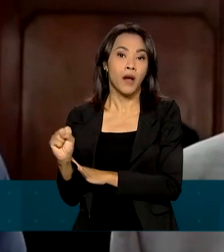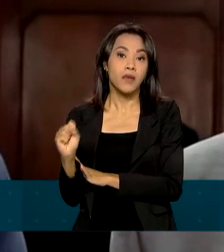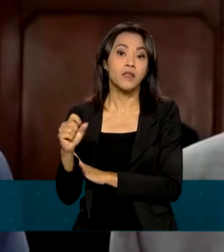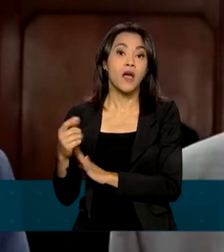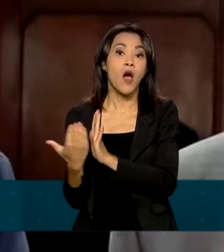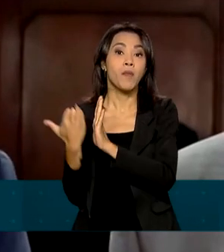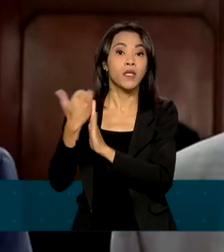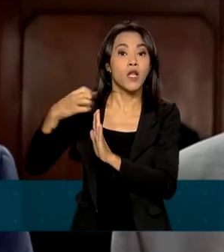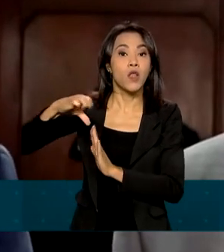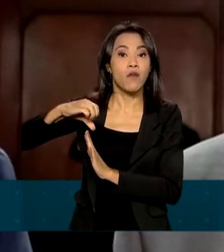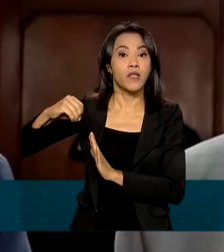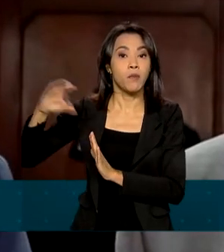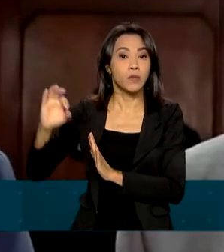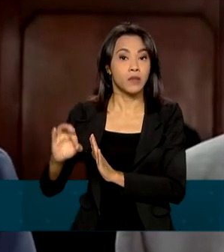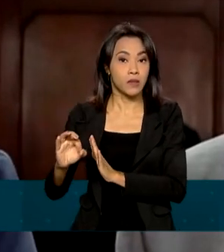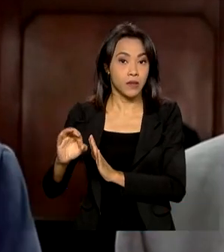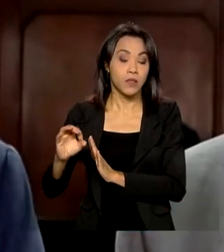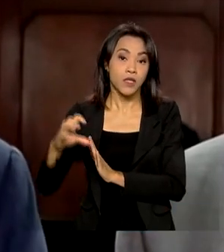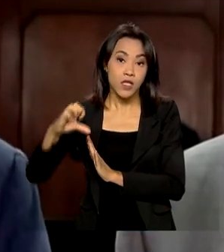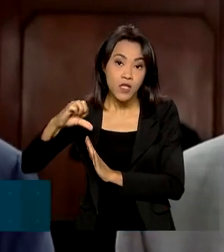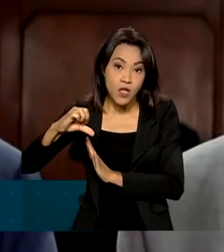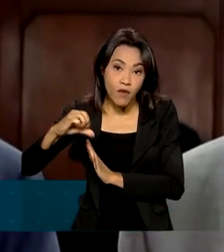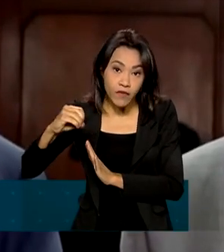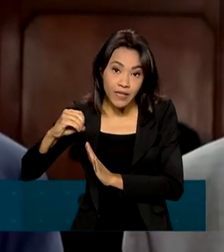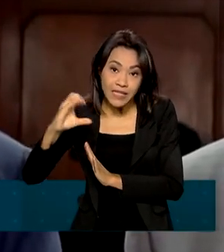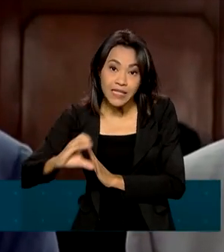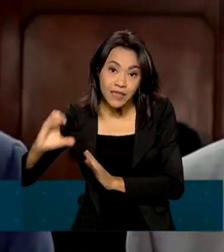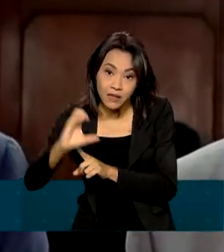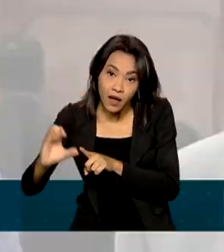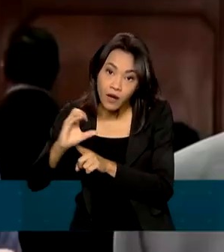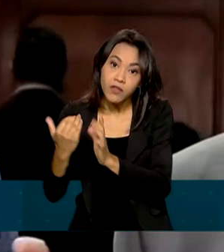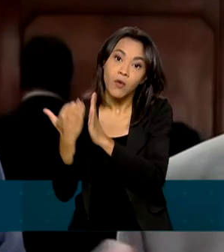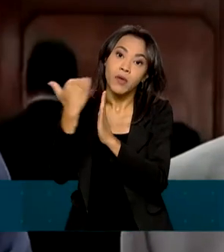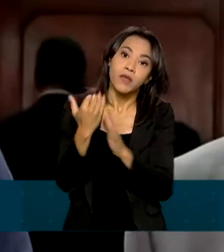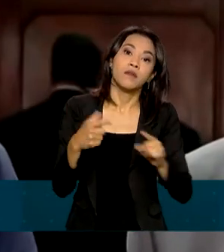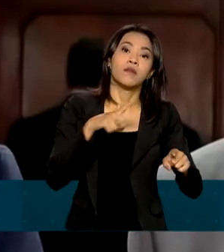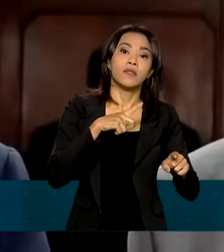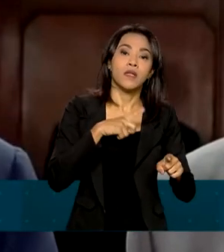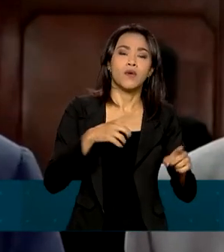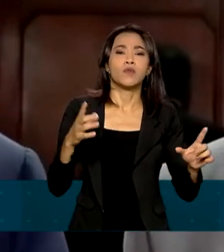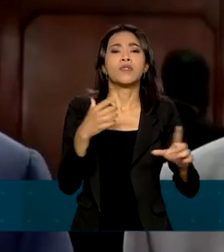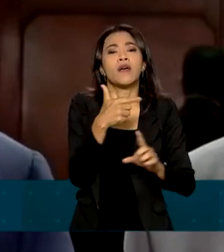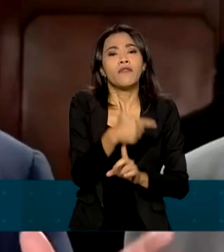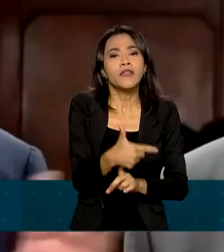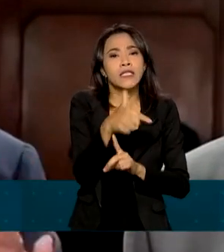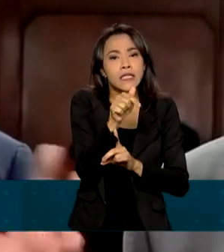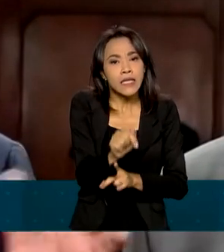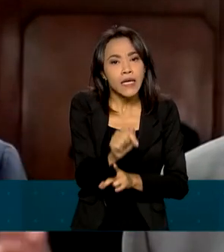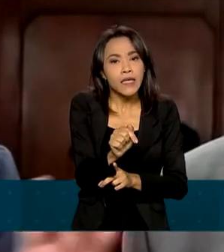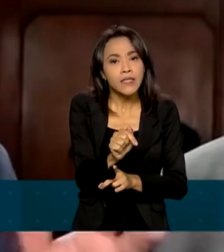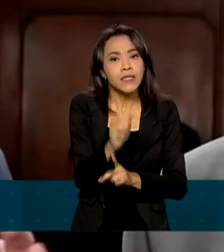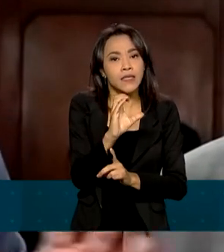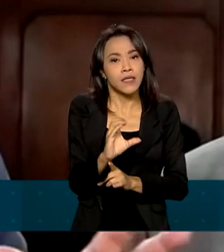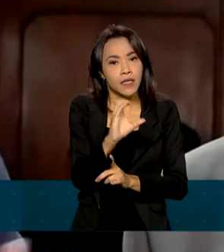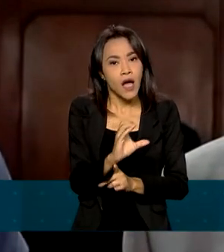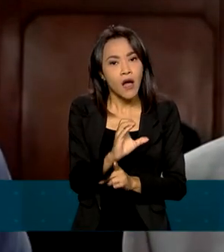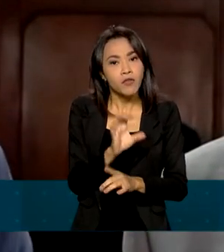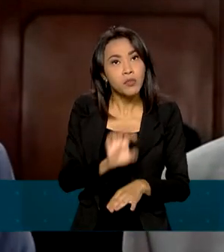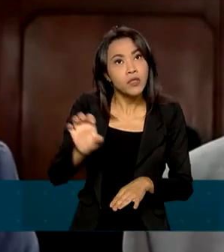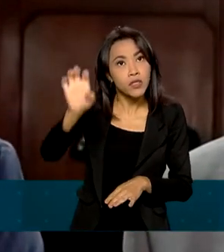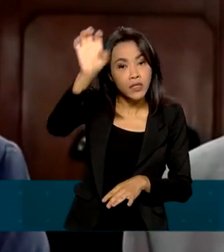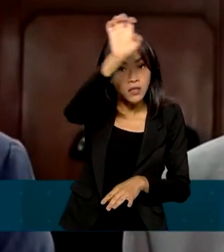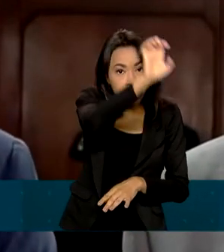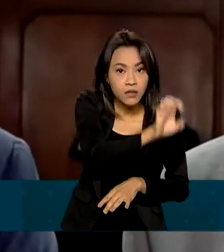corta R$ que é o imposto sobre o diesel, saem R$ 0,27 dos governadores, a um custo de uns R$